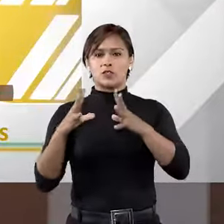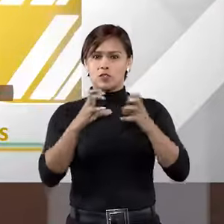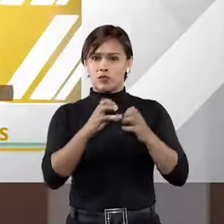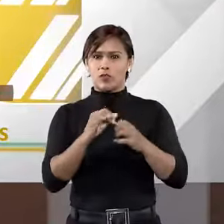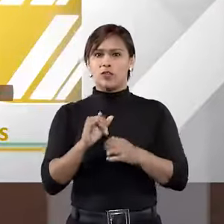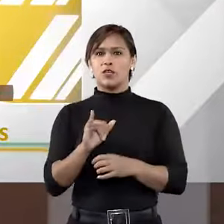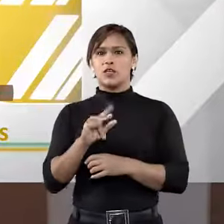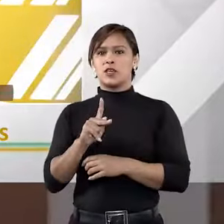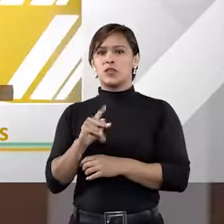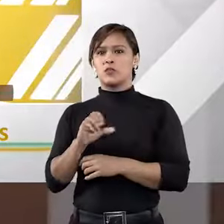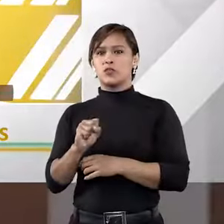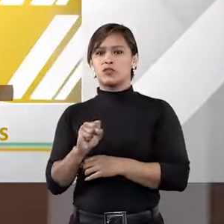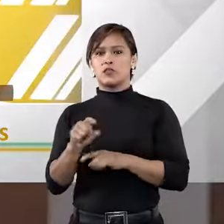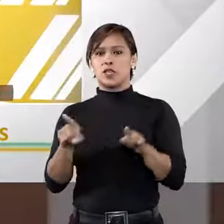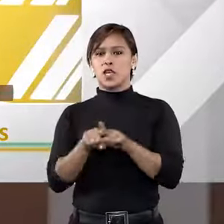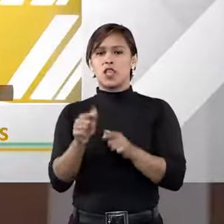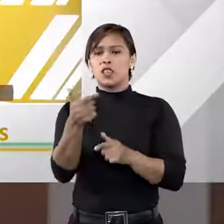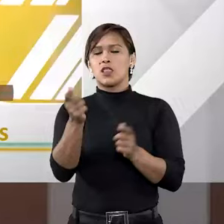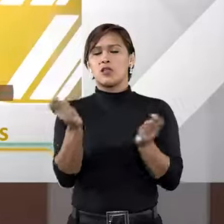chamados hipossuficientes?